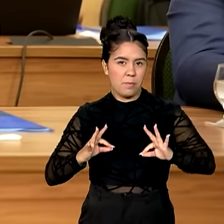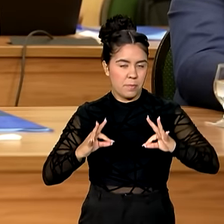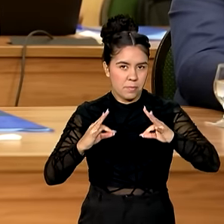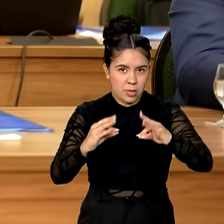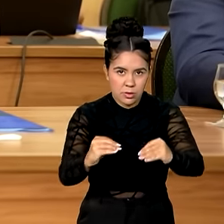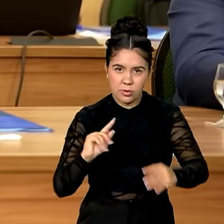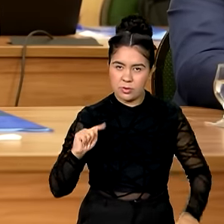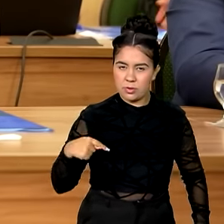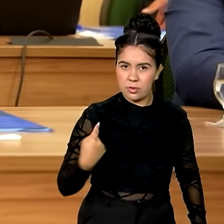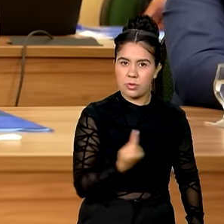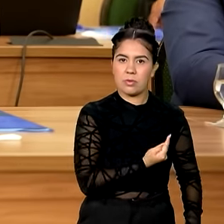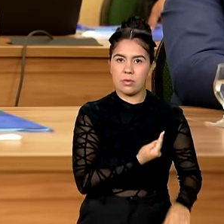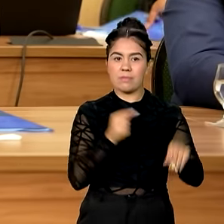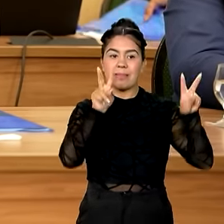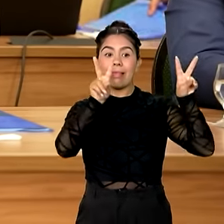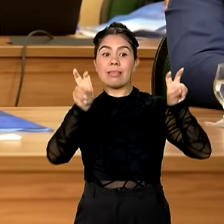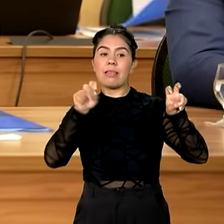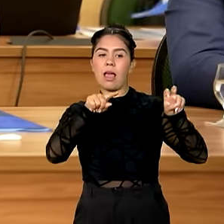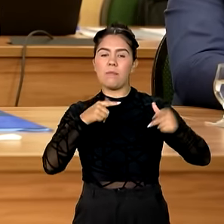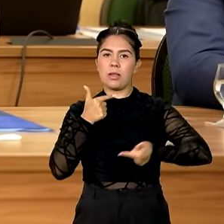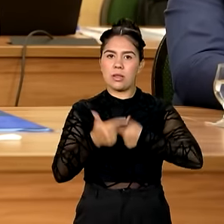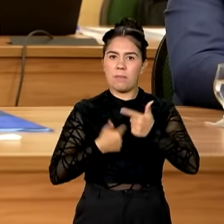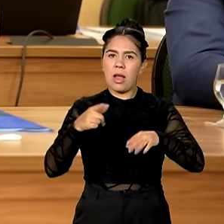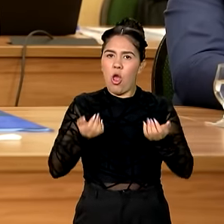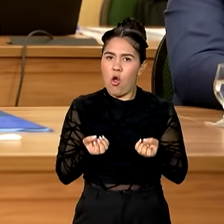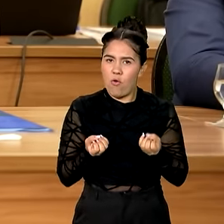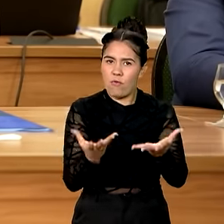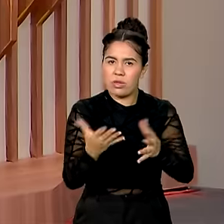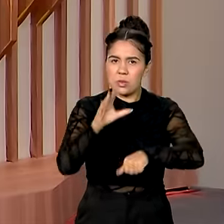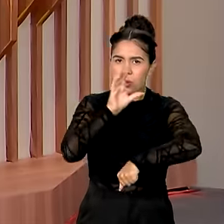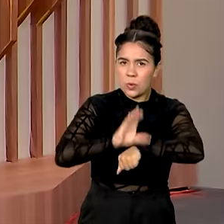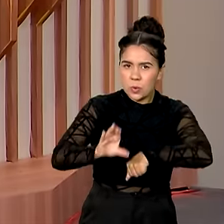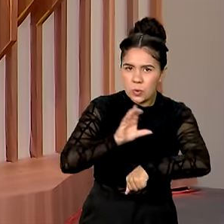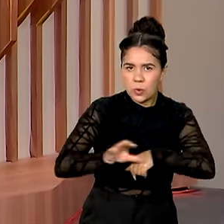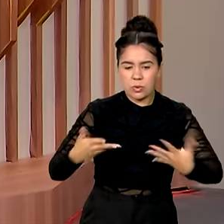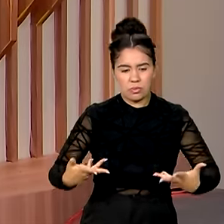nós, para o tema trabalho. Capacitação, qualificação.